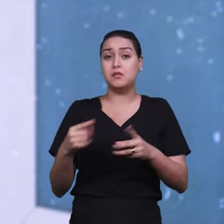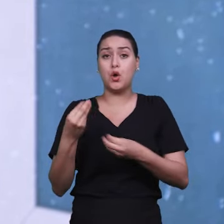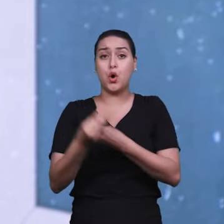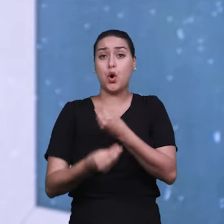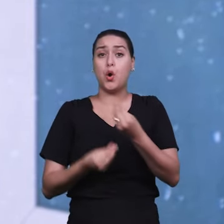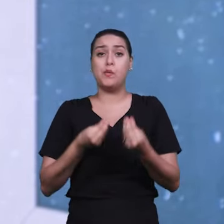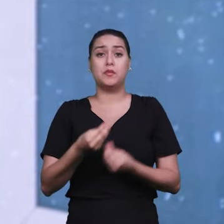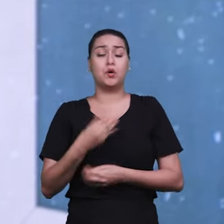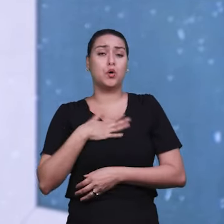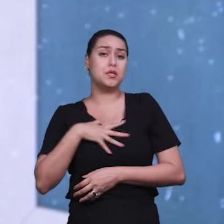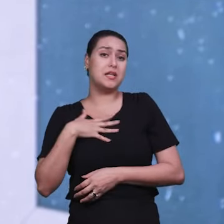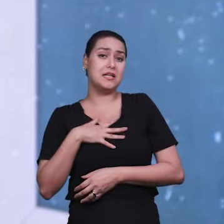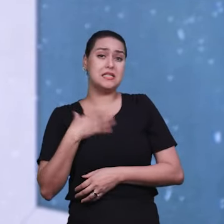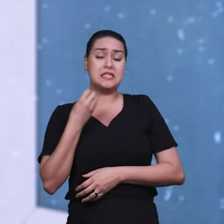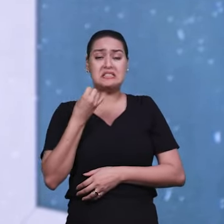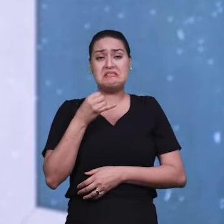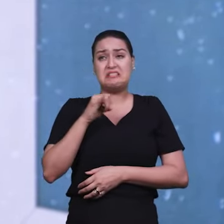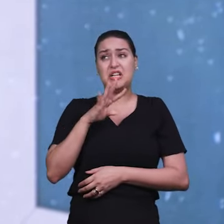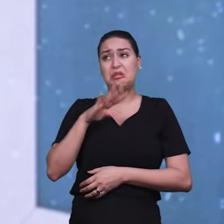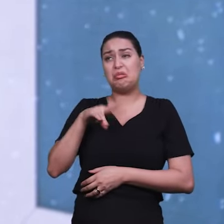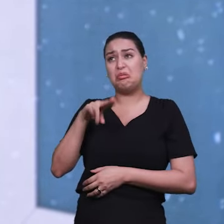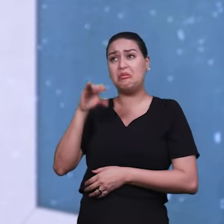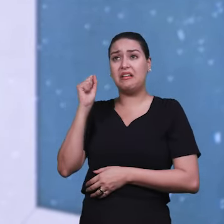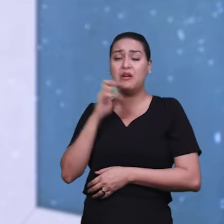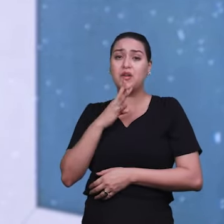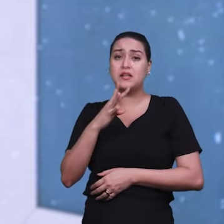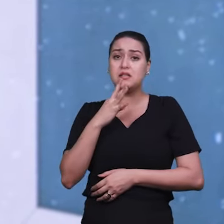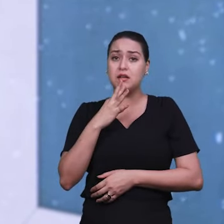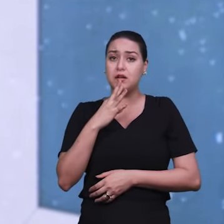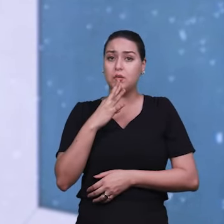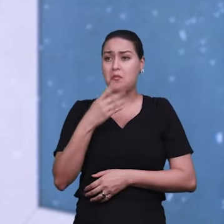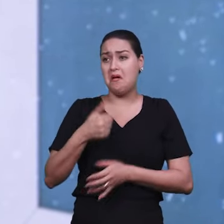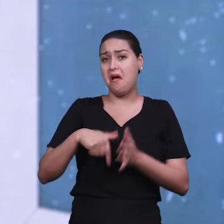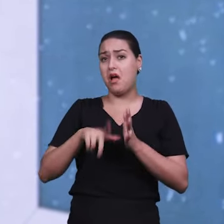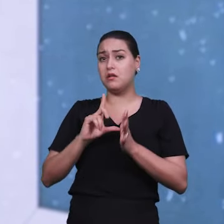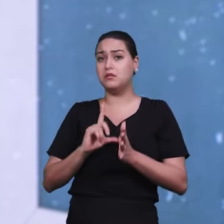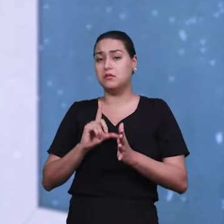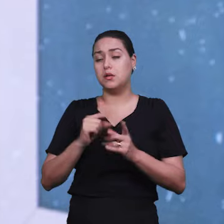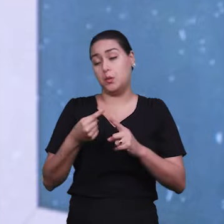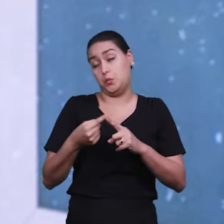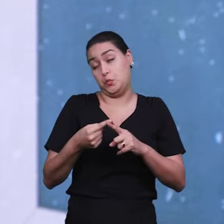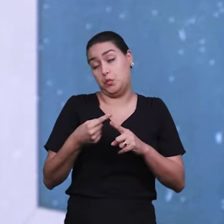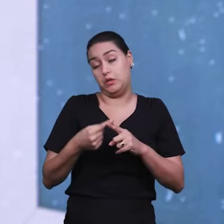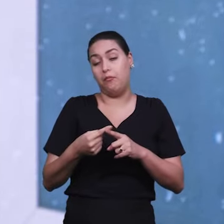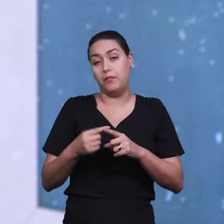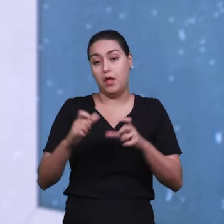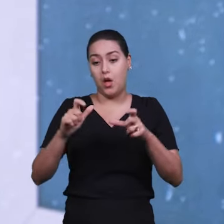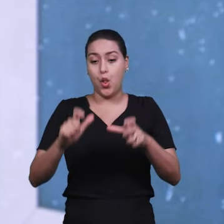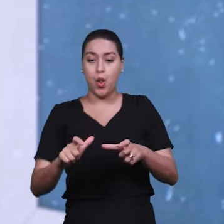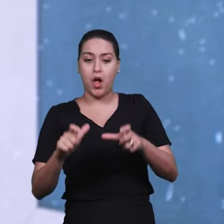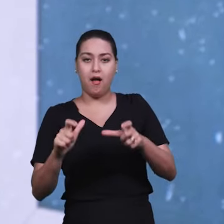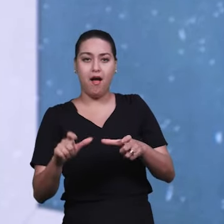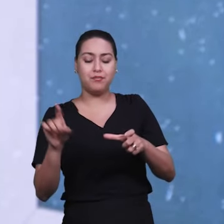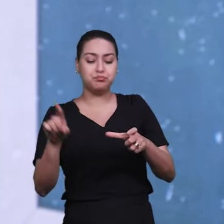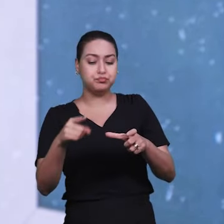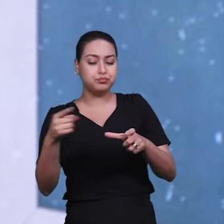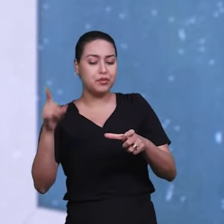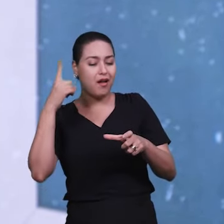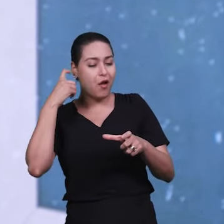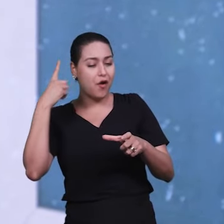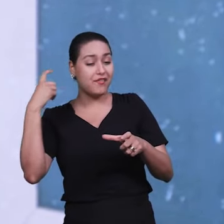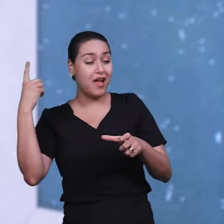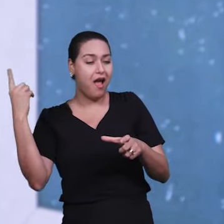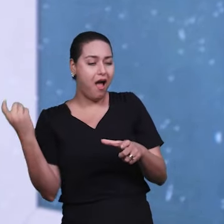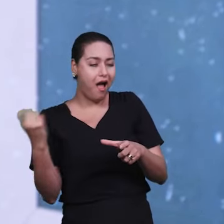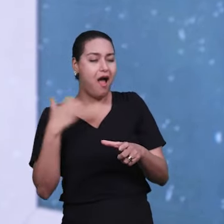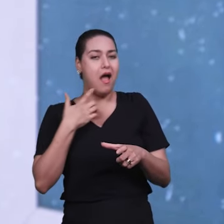se eu nunca tive o estímulo de conhecer aquilo ali? Então, existe também um ambiente que te estimula a conhecer a música e querer fazer. Então, é todo